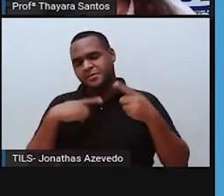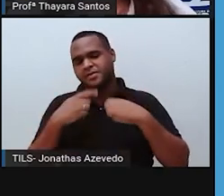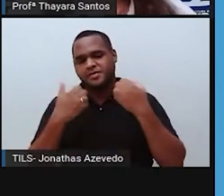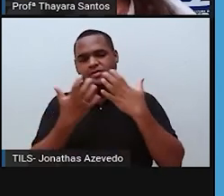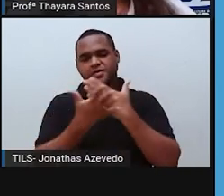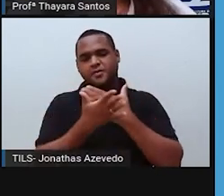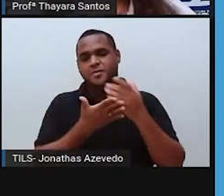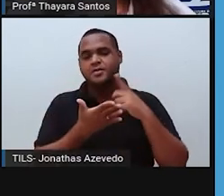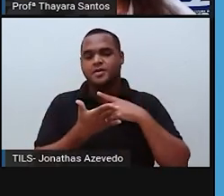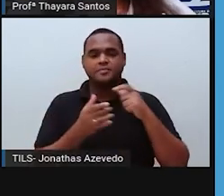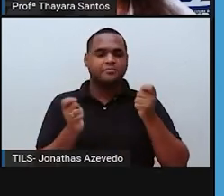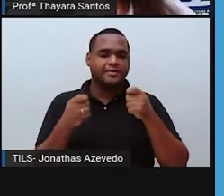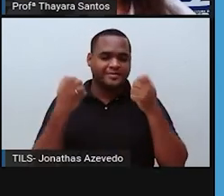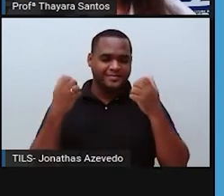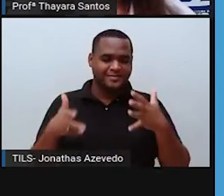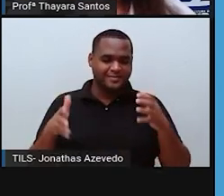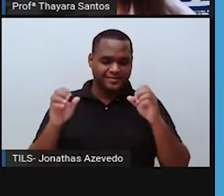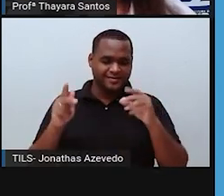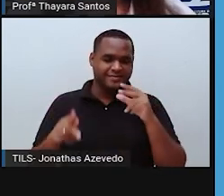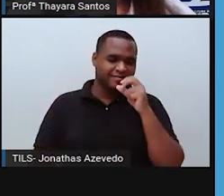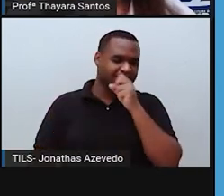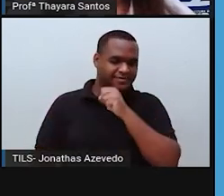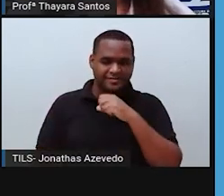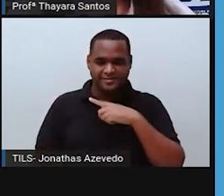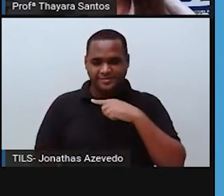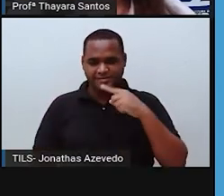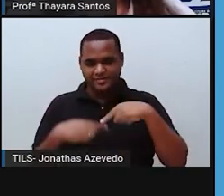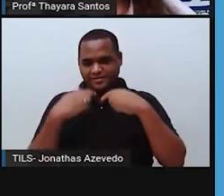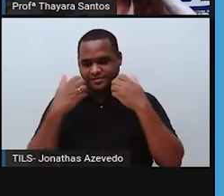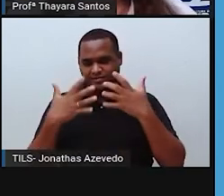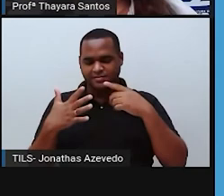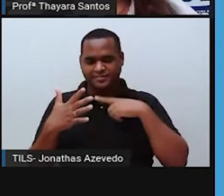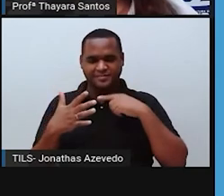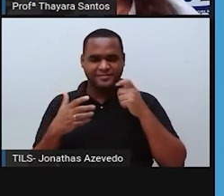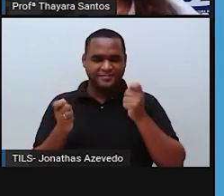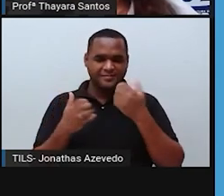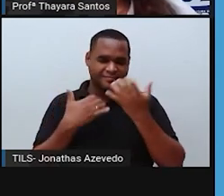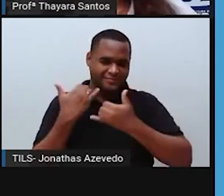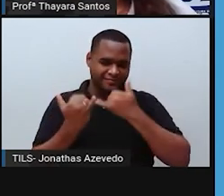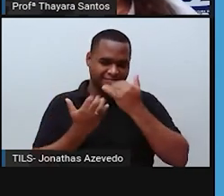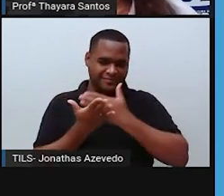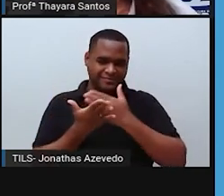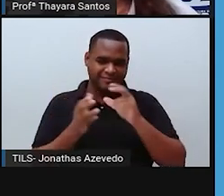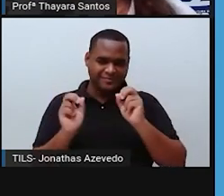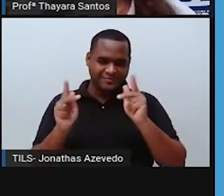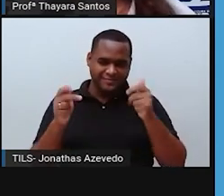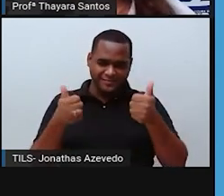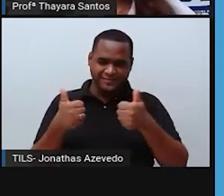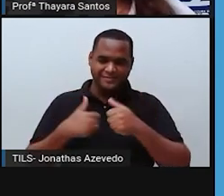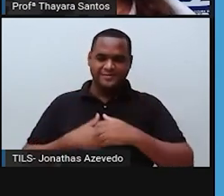inicia a nossa correção. Então, corre aí, adianta para a gente começar a nossa brincadeira aqui. Vamos lá.